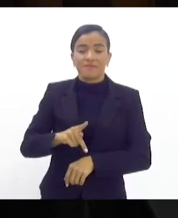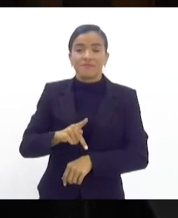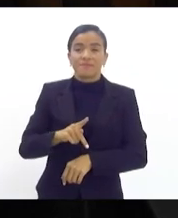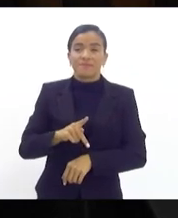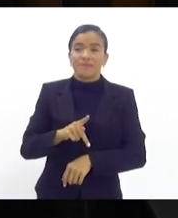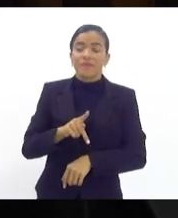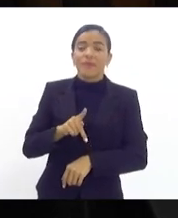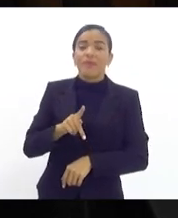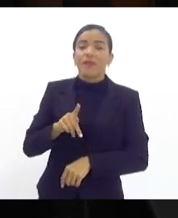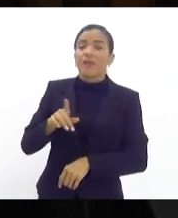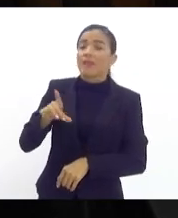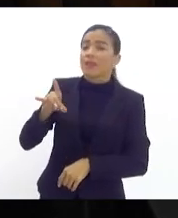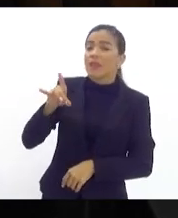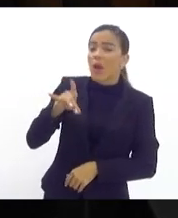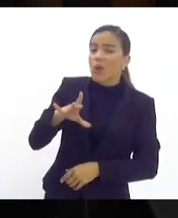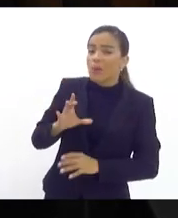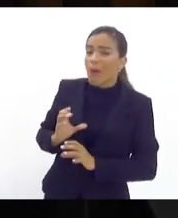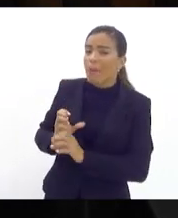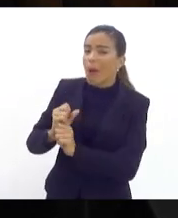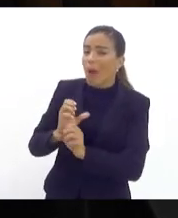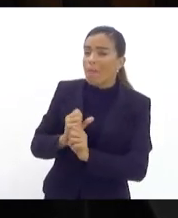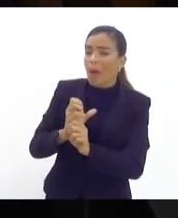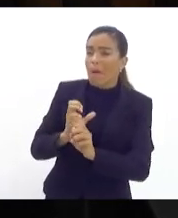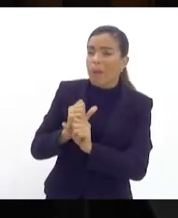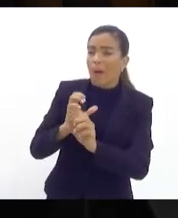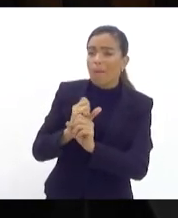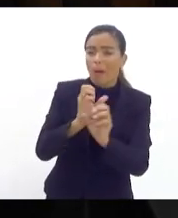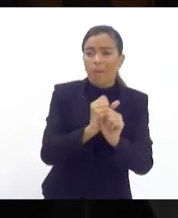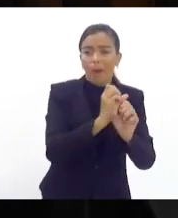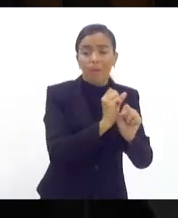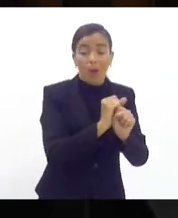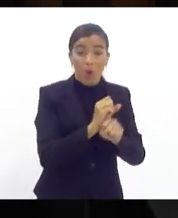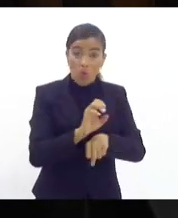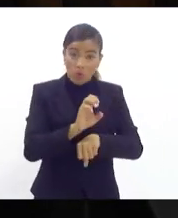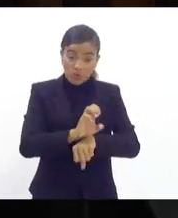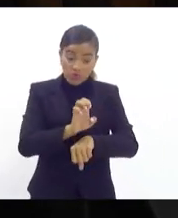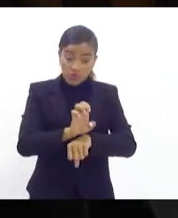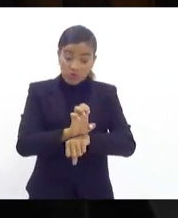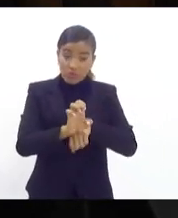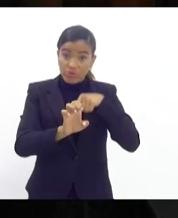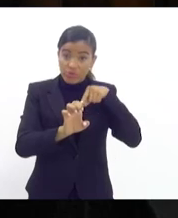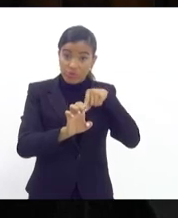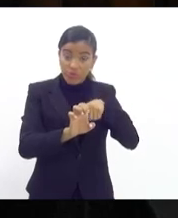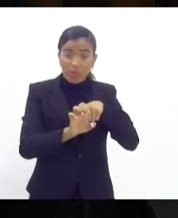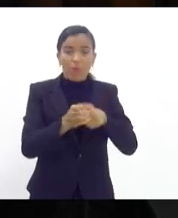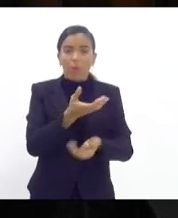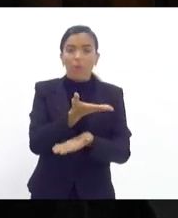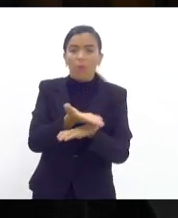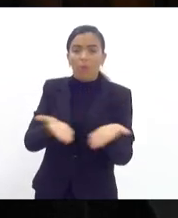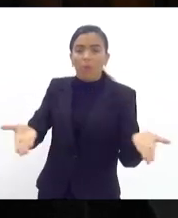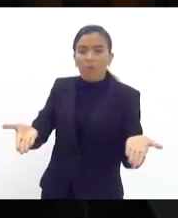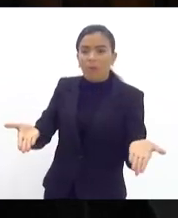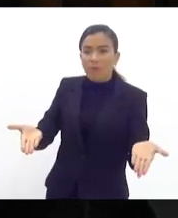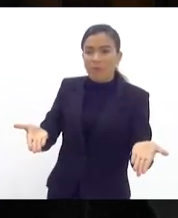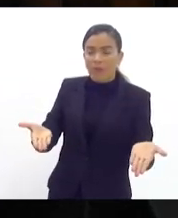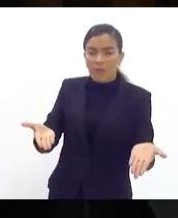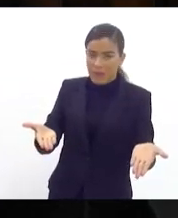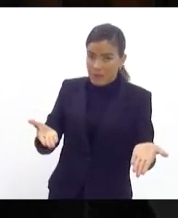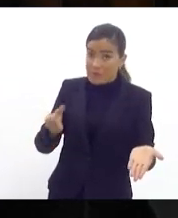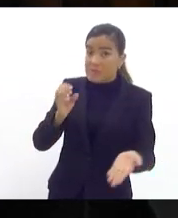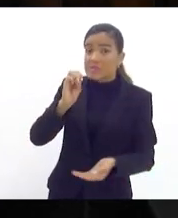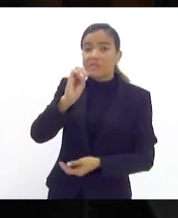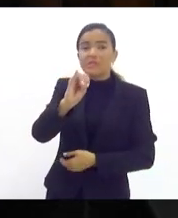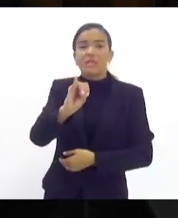que na última conta que fizemos, o estado perderia caso